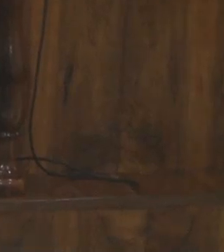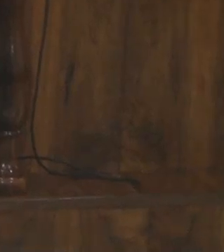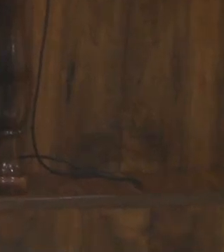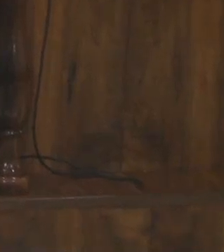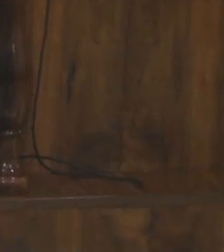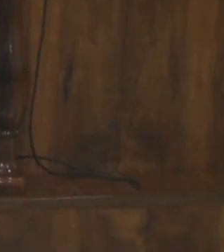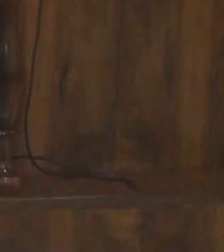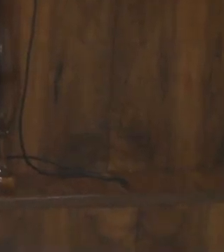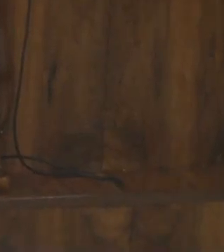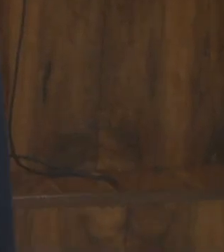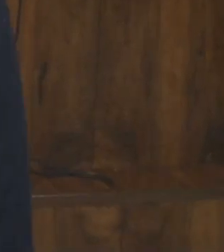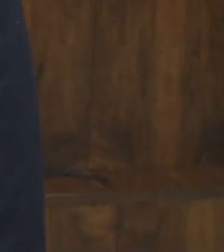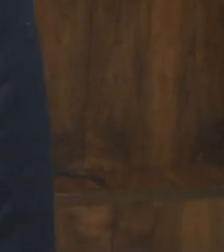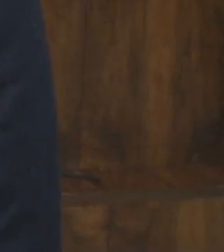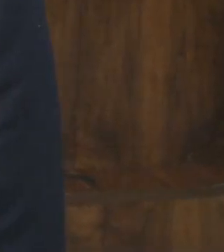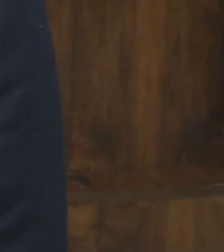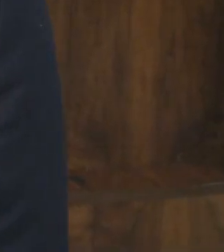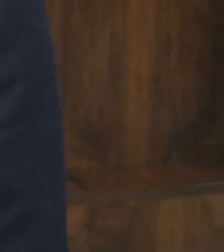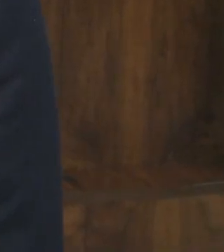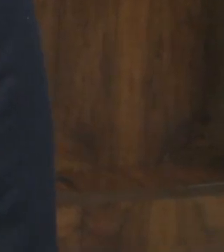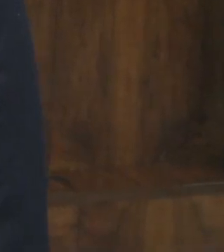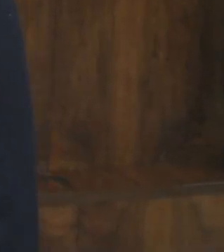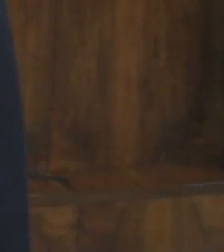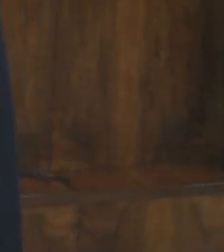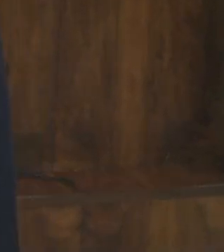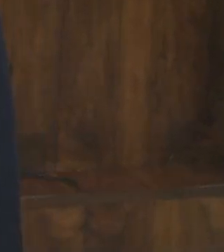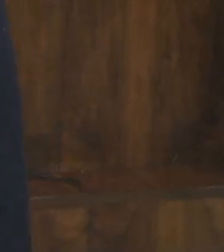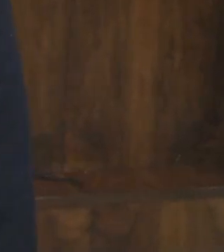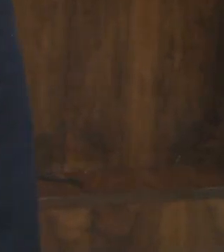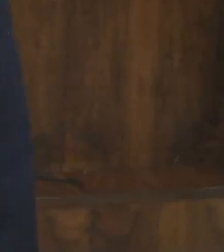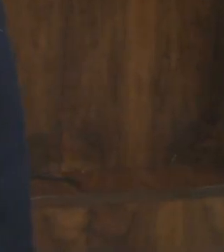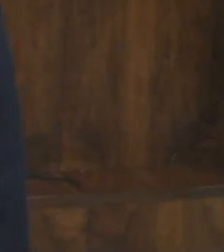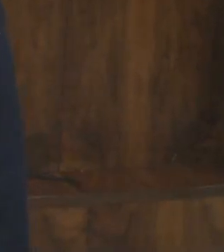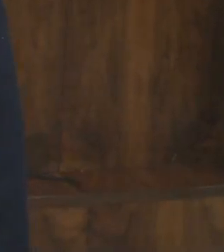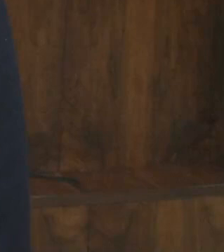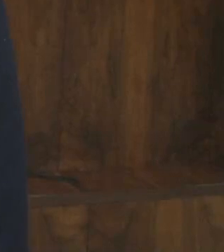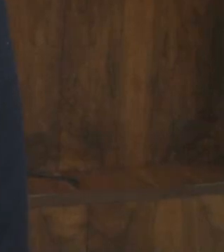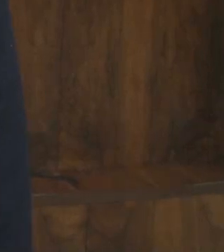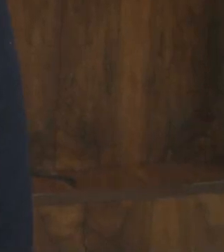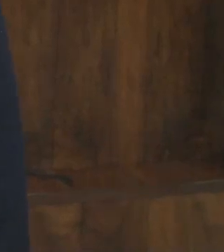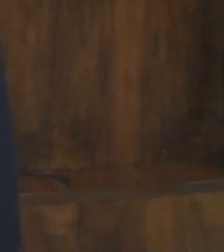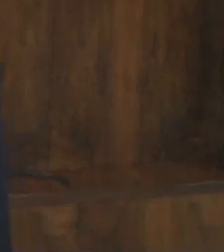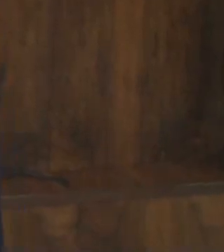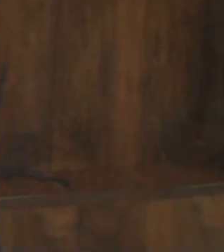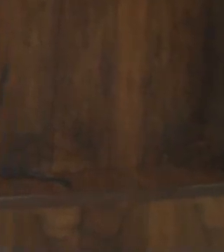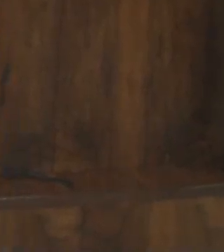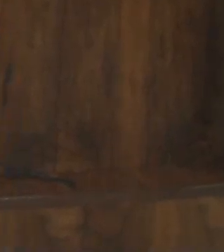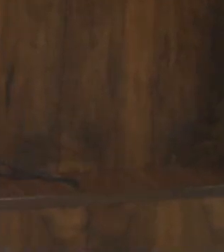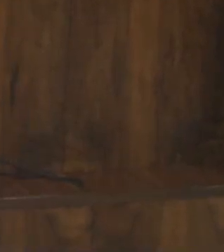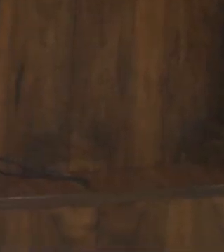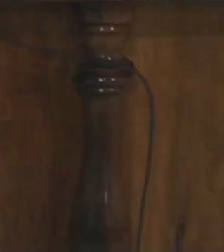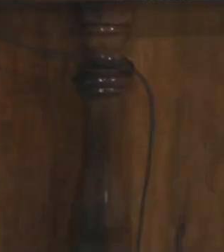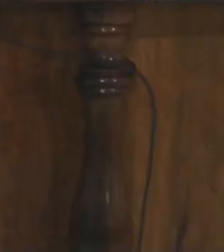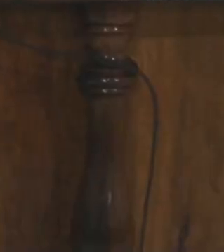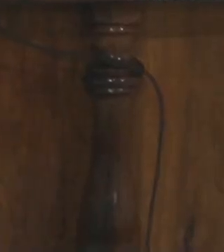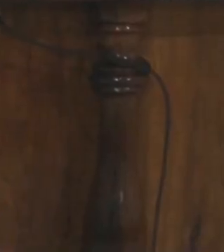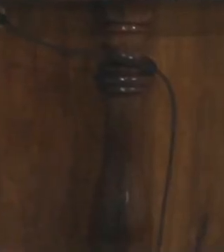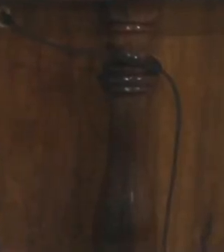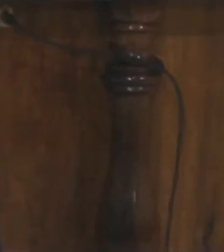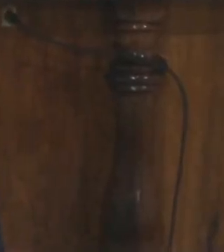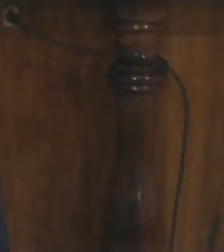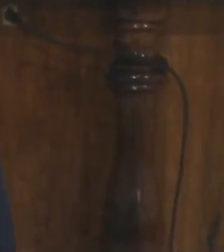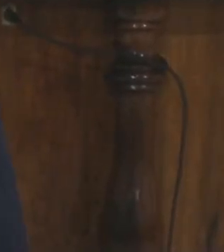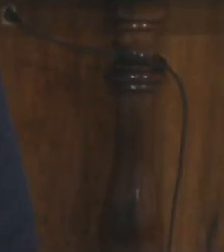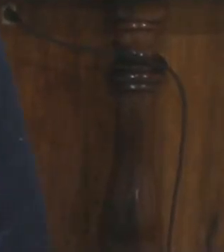porque será o segundo momento da nossa audiência pública, a qual teremos as respostas de todas as perguntas que foram indagadas aqui. Nós queremos